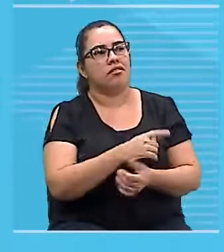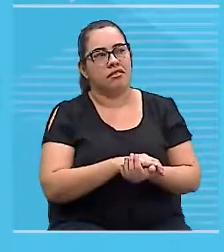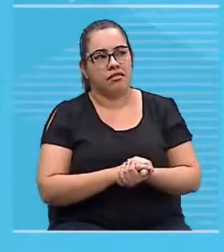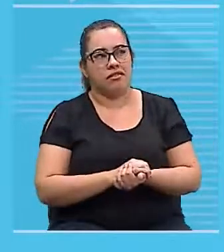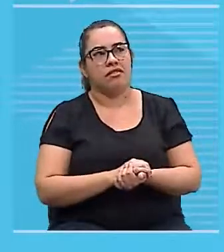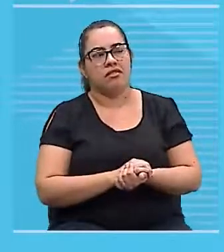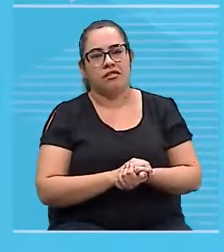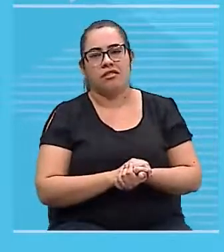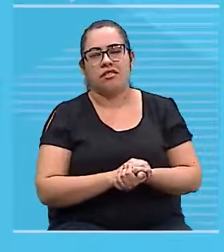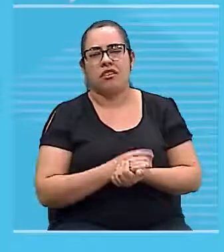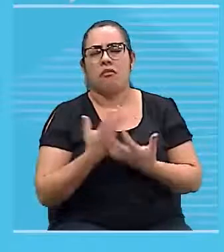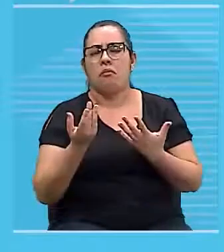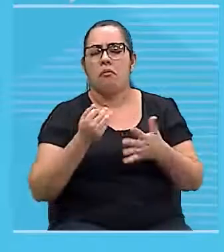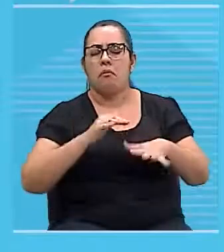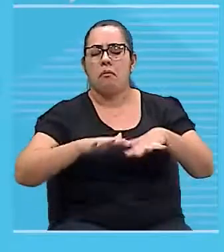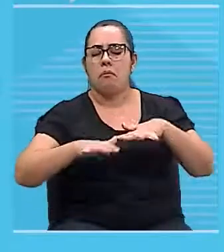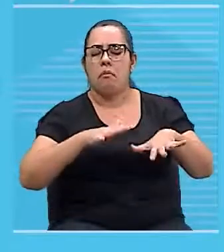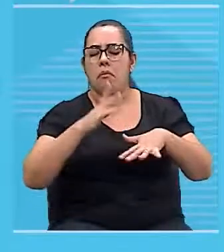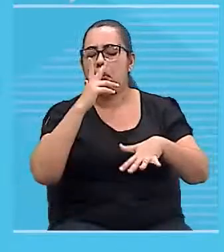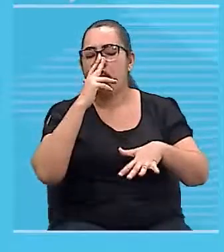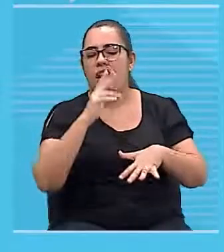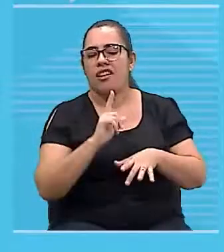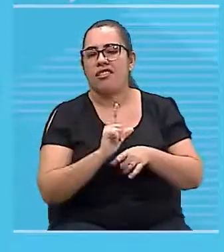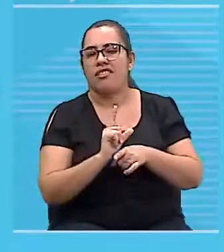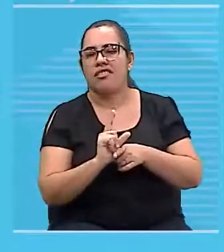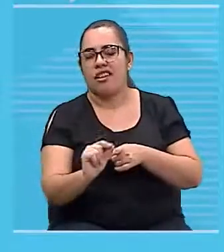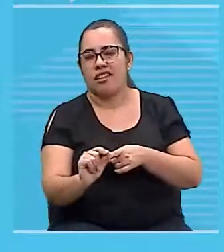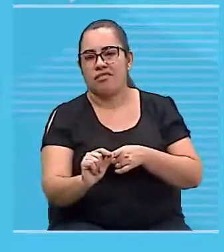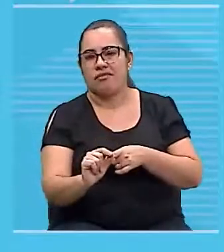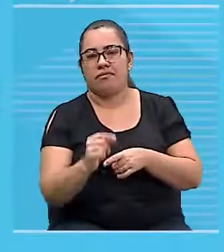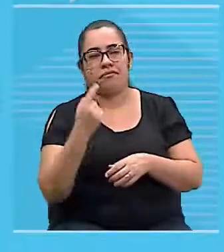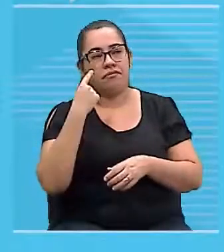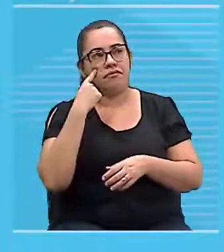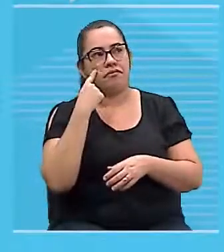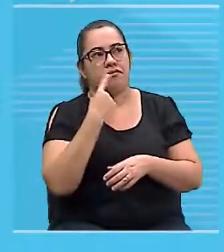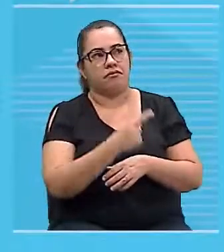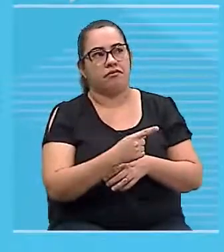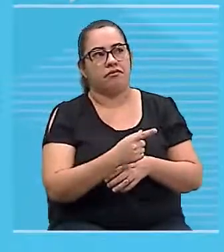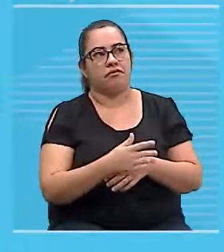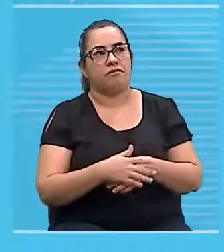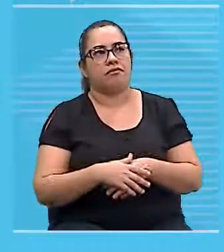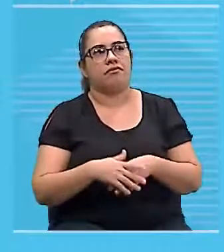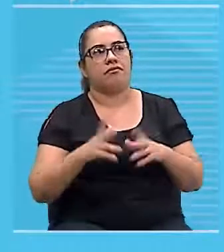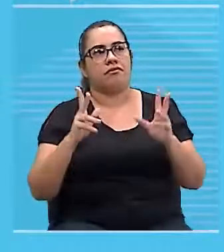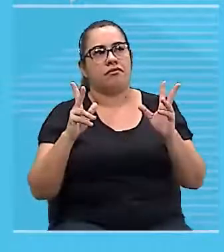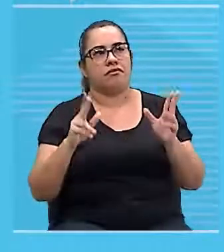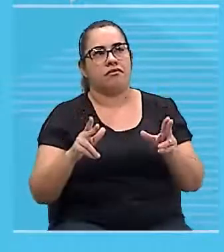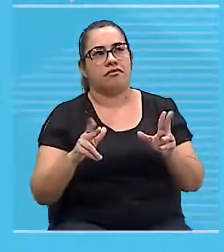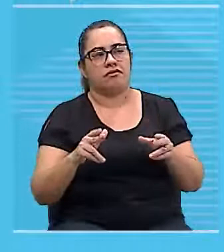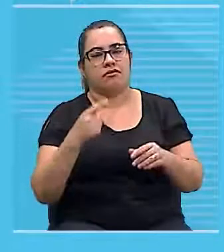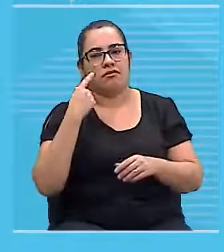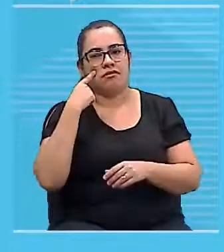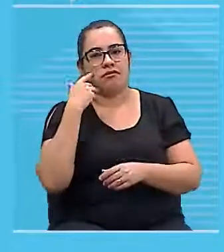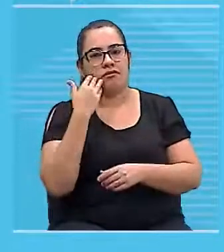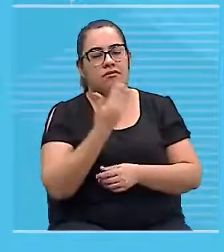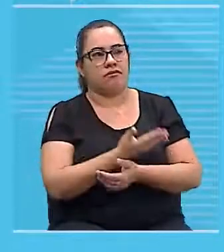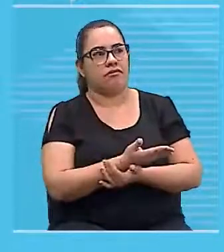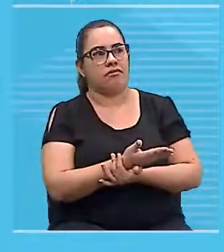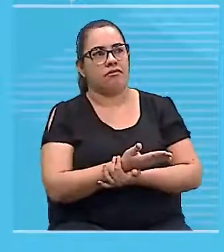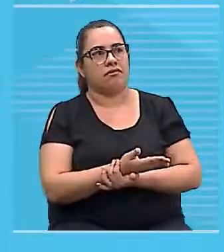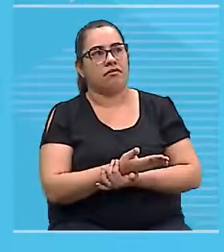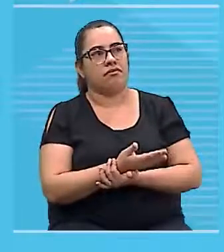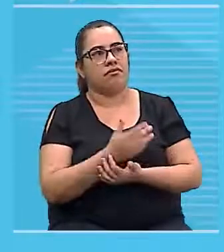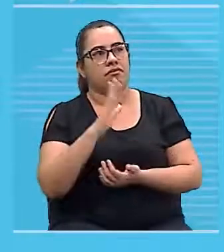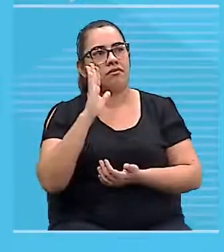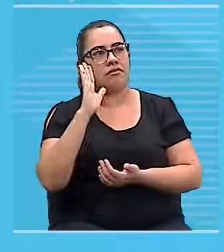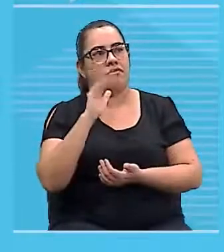saída. Perfeito? Vamos representar do mesmo jeito. Vamos lá. Com a minha própria mão, a